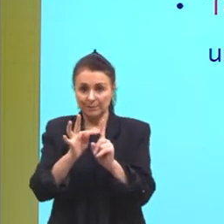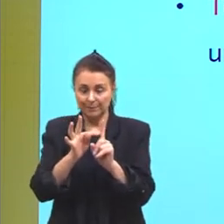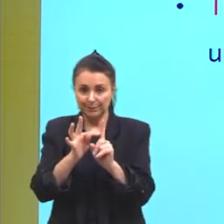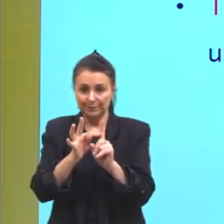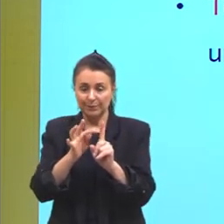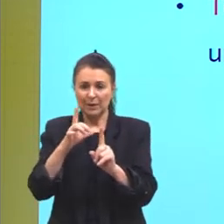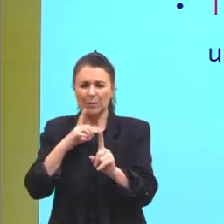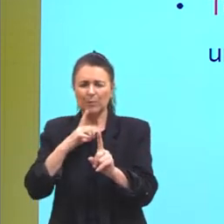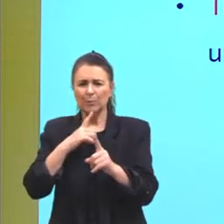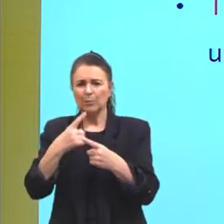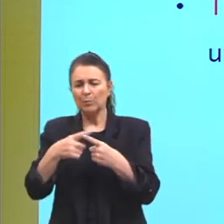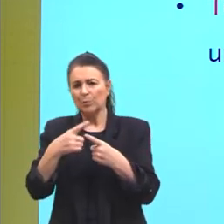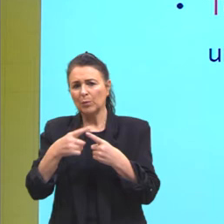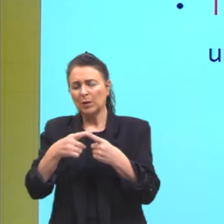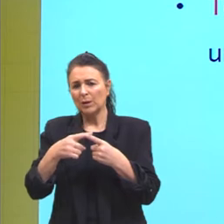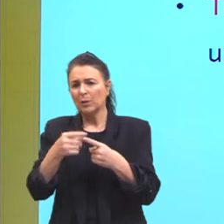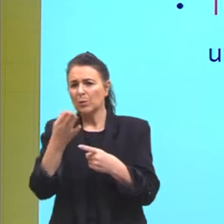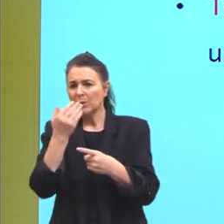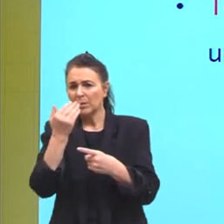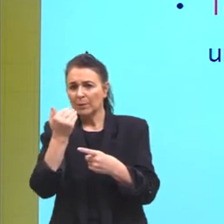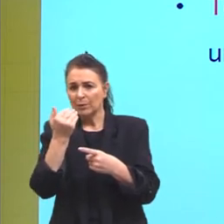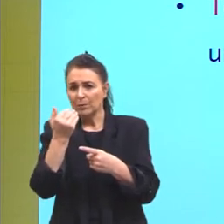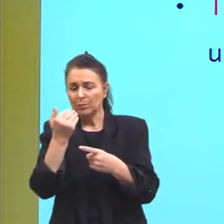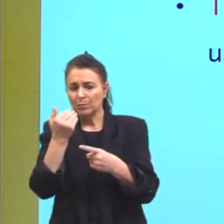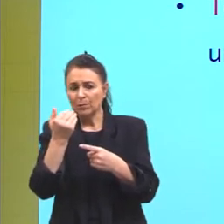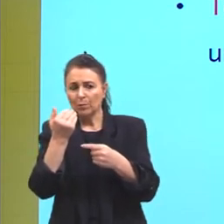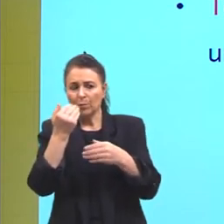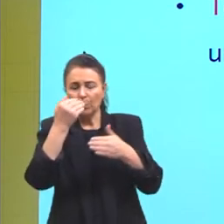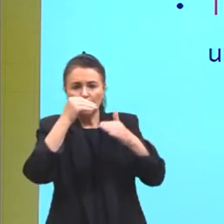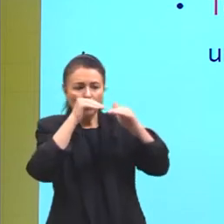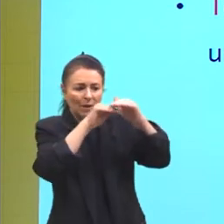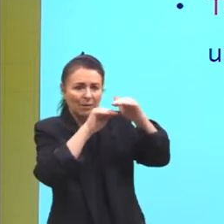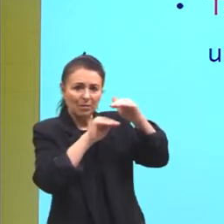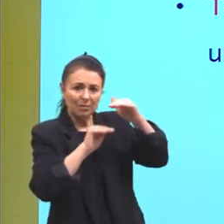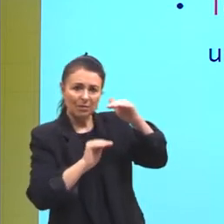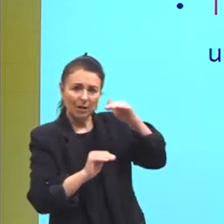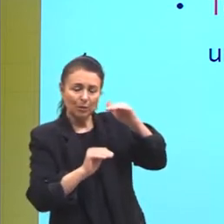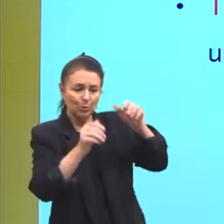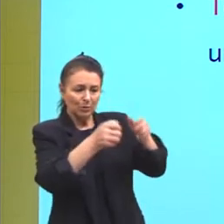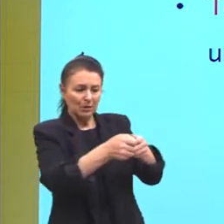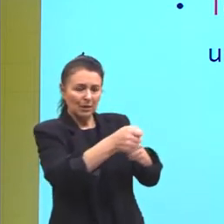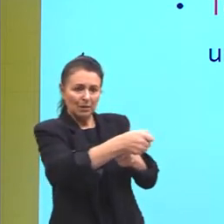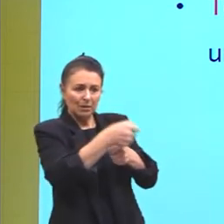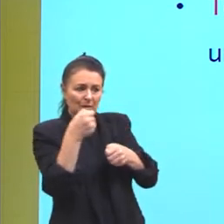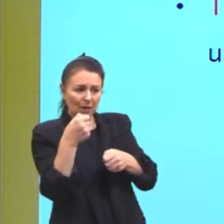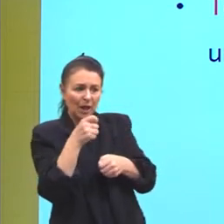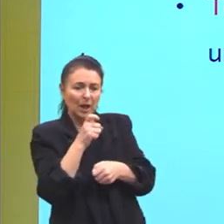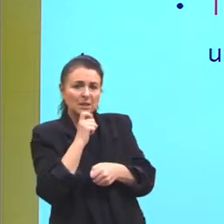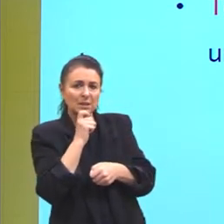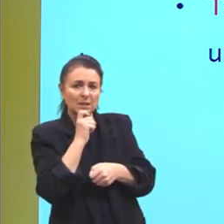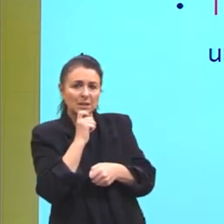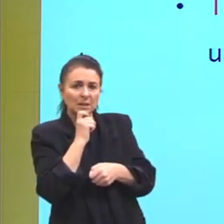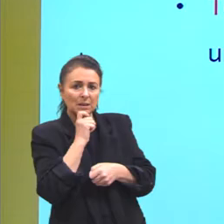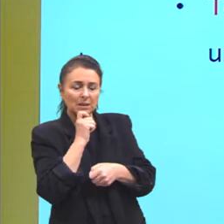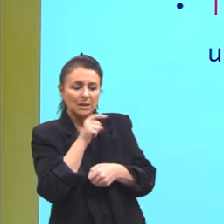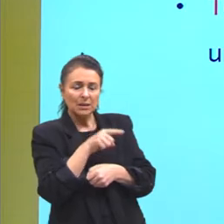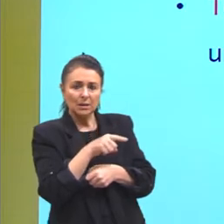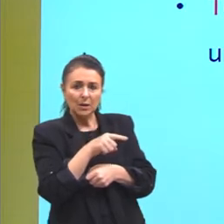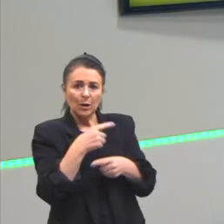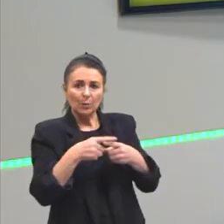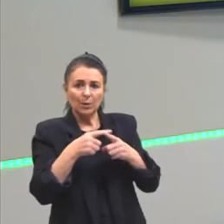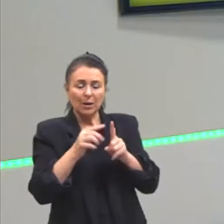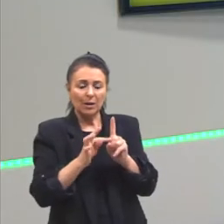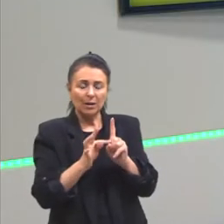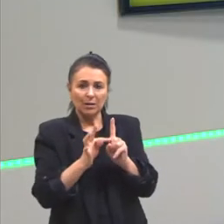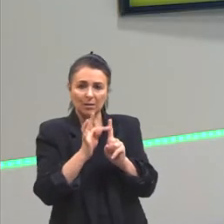questão, por que a gente coloca os alimentos na geladeira? Porque quanto maior a minha temperatura do ambiente, maior a minha temperatura